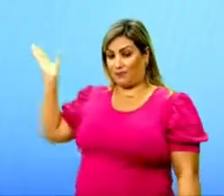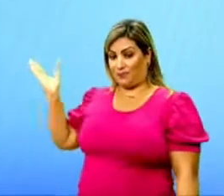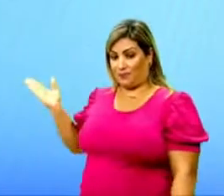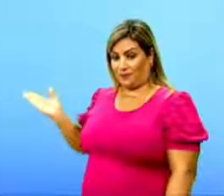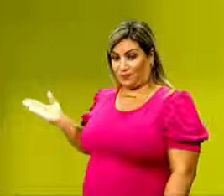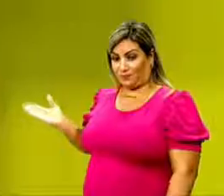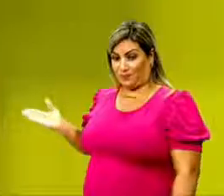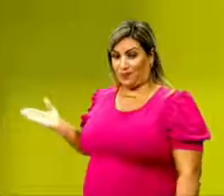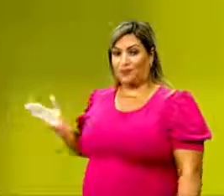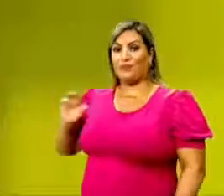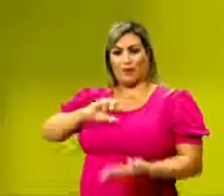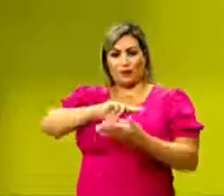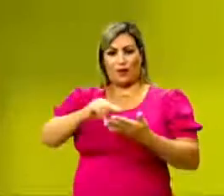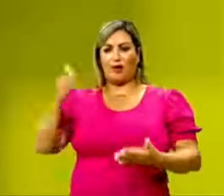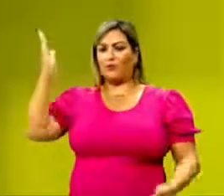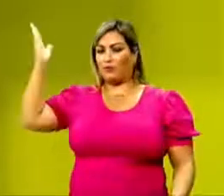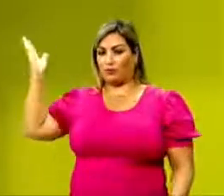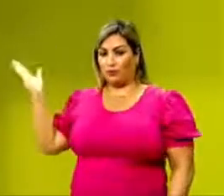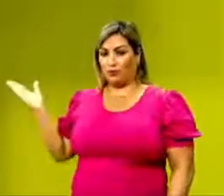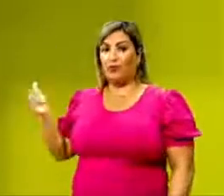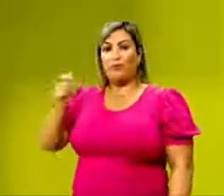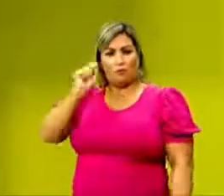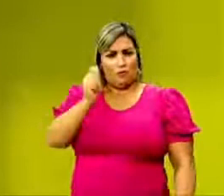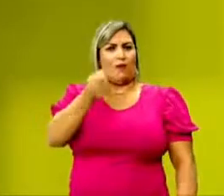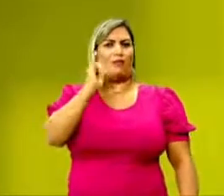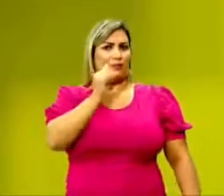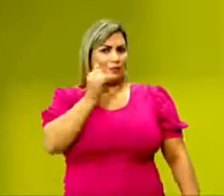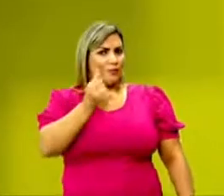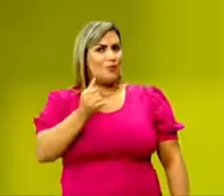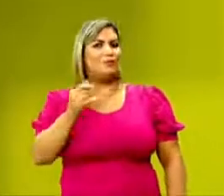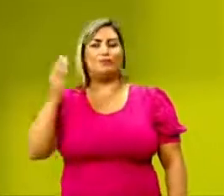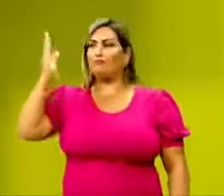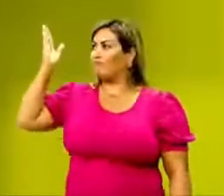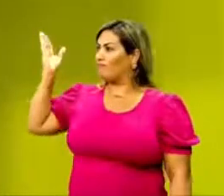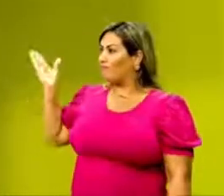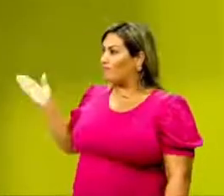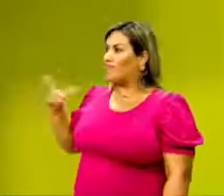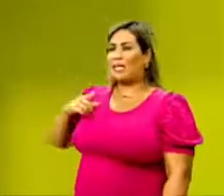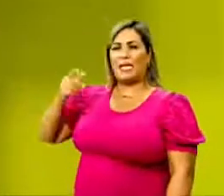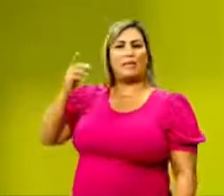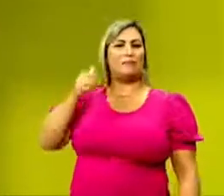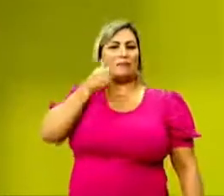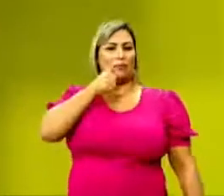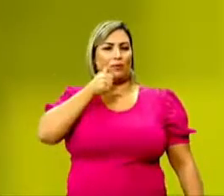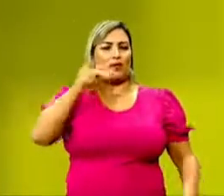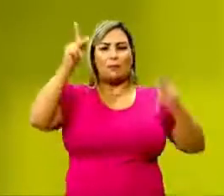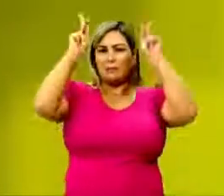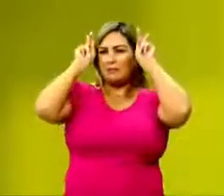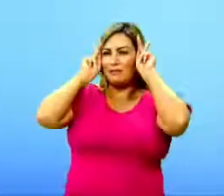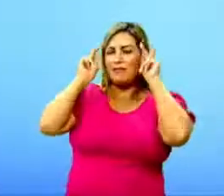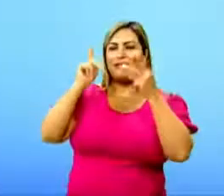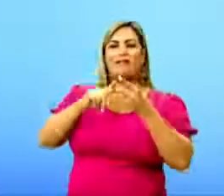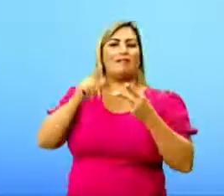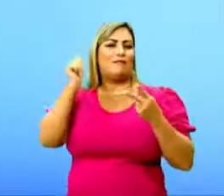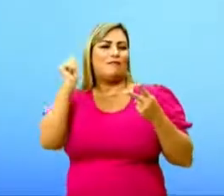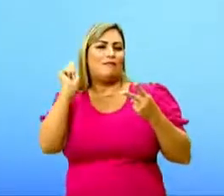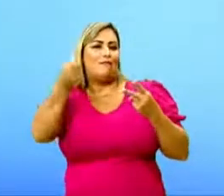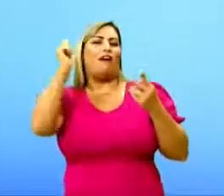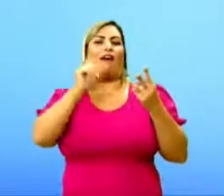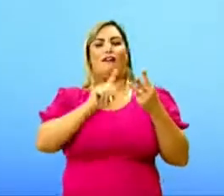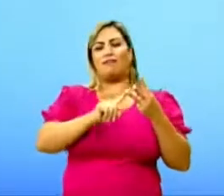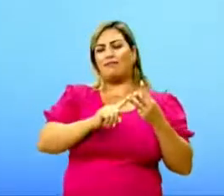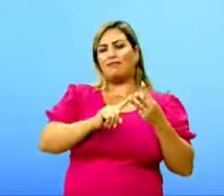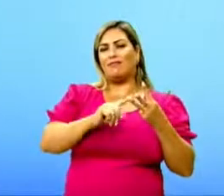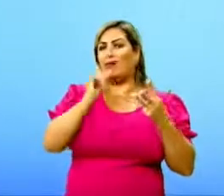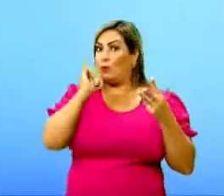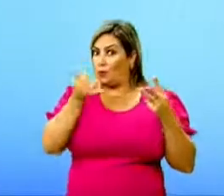contos fantásticos. Falar de contos de fadas, normalmente aquelas que têm princesas, as fadas madrinhas, um